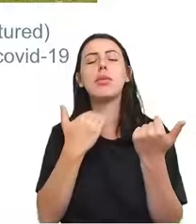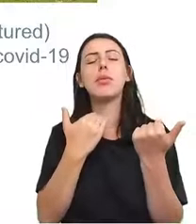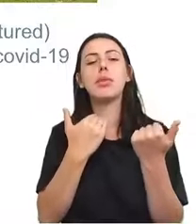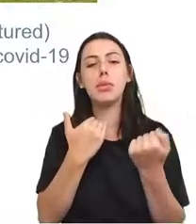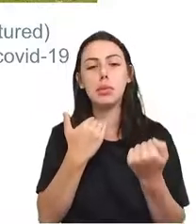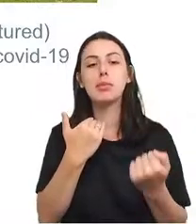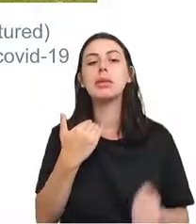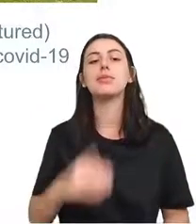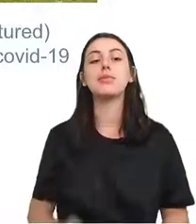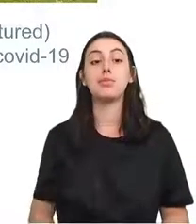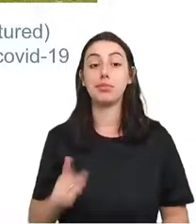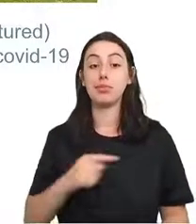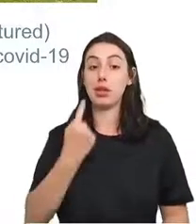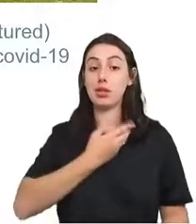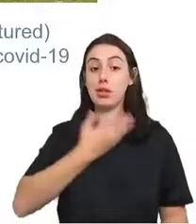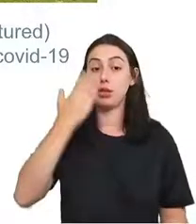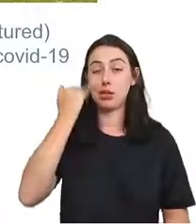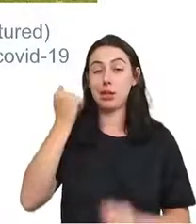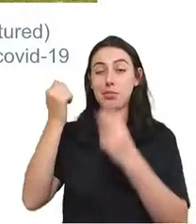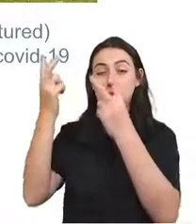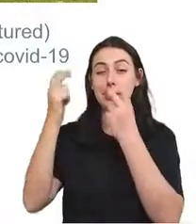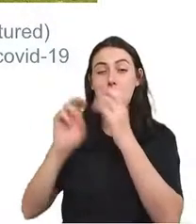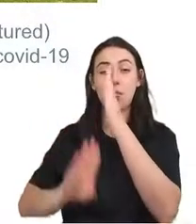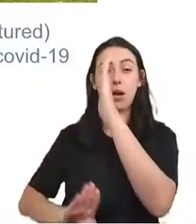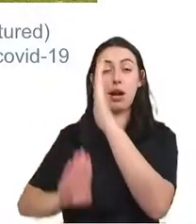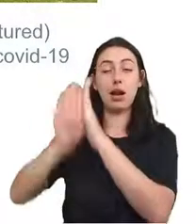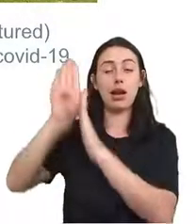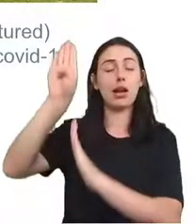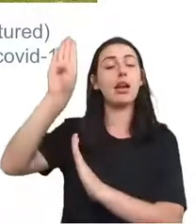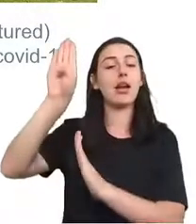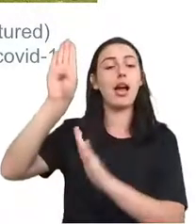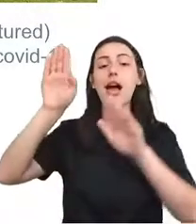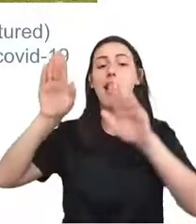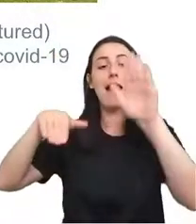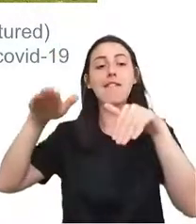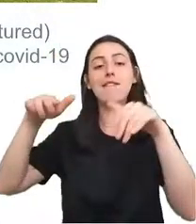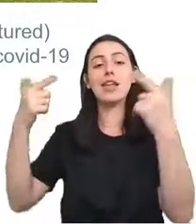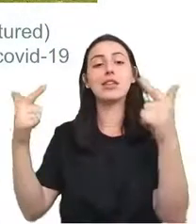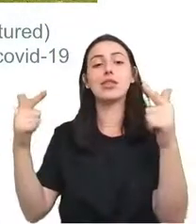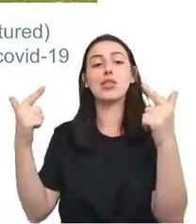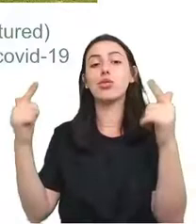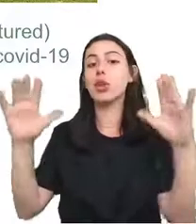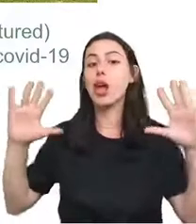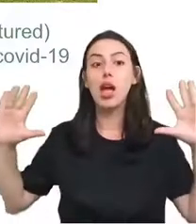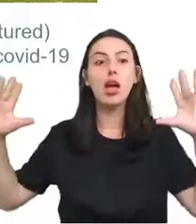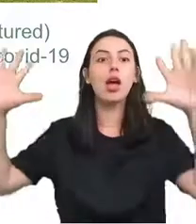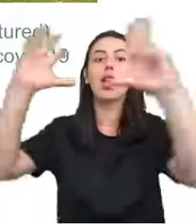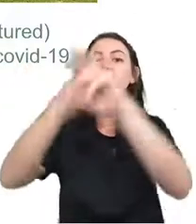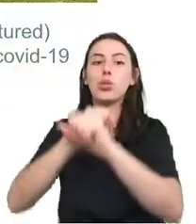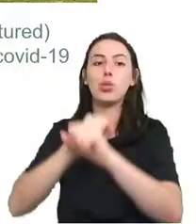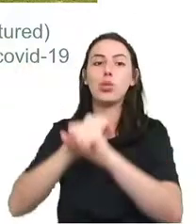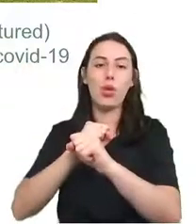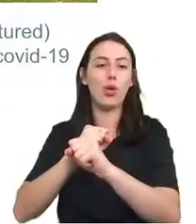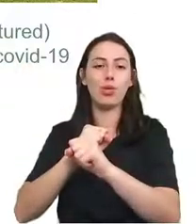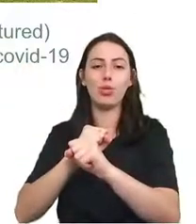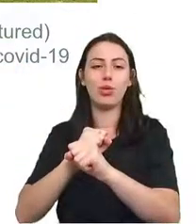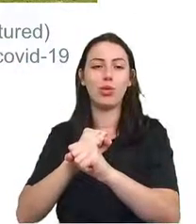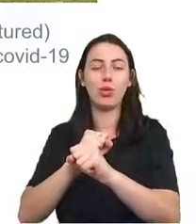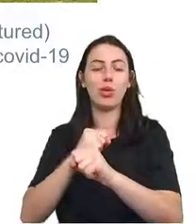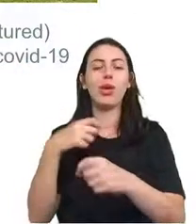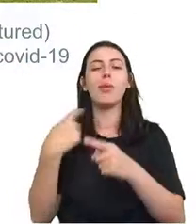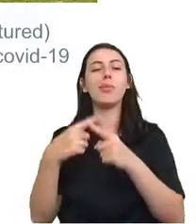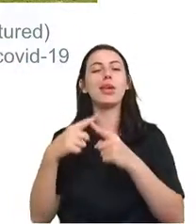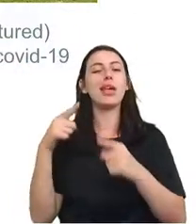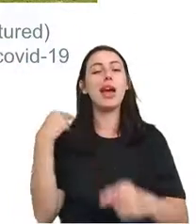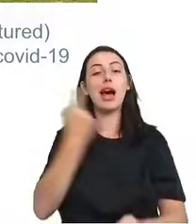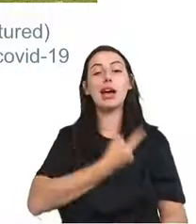número tão alto, mesmo assim, é subestimado, porque, basicamente, nem todos os que morreram foram testados e nem todas as